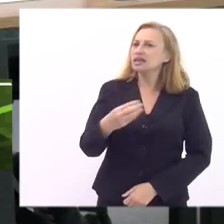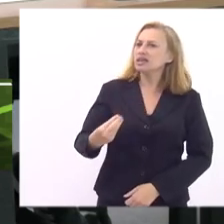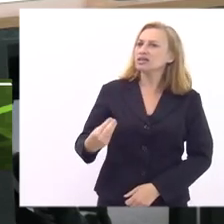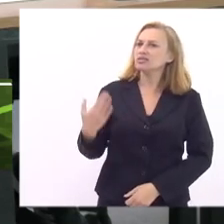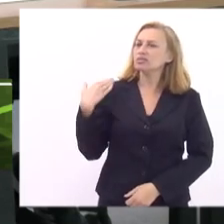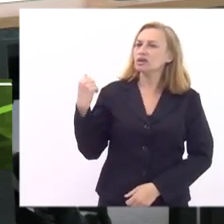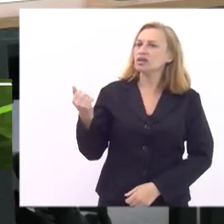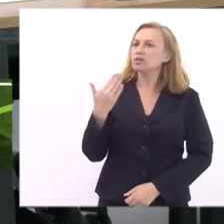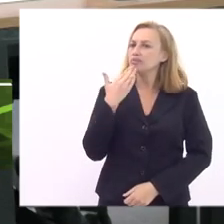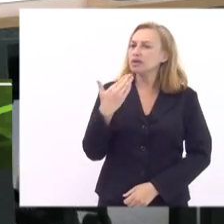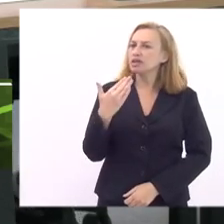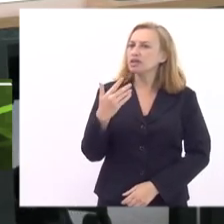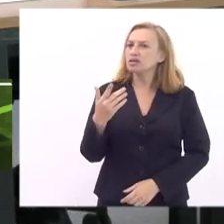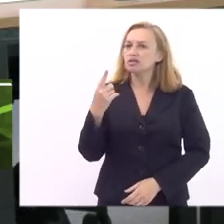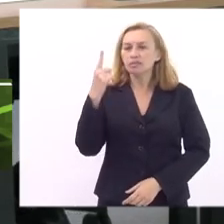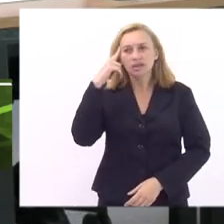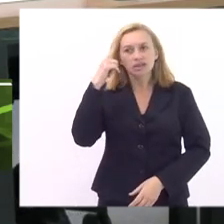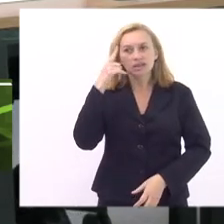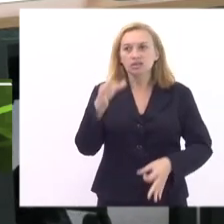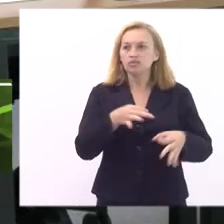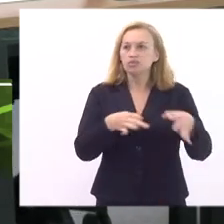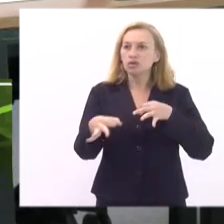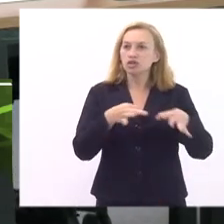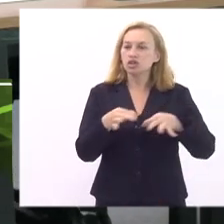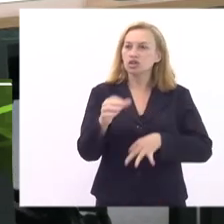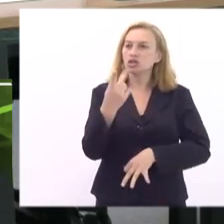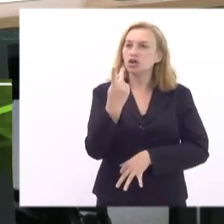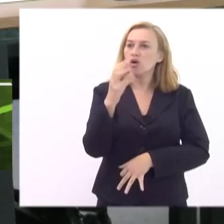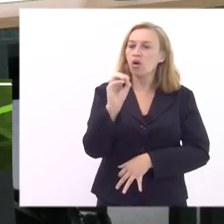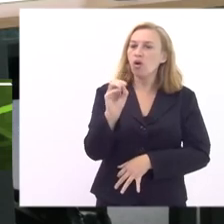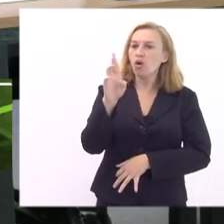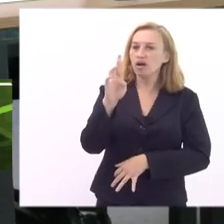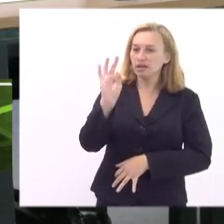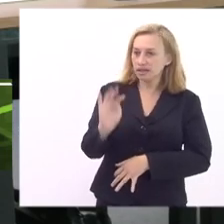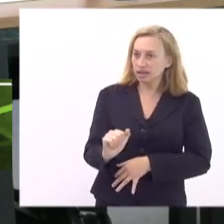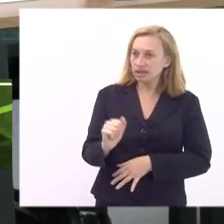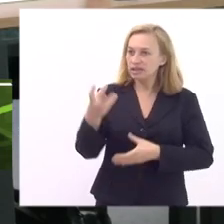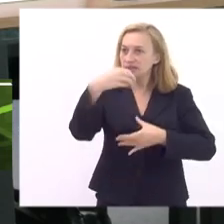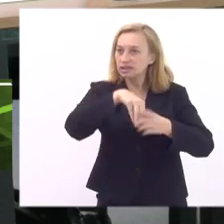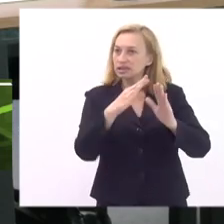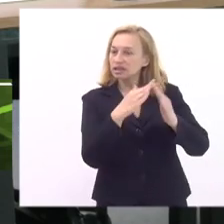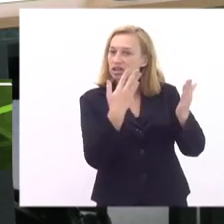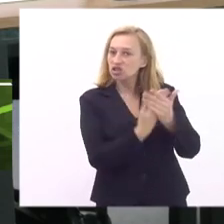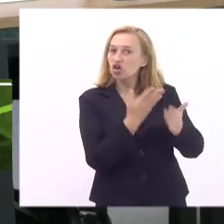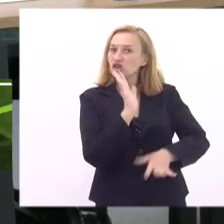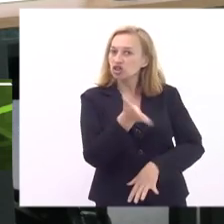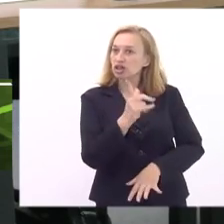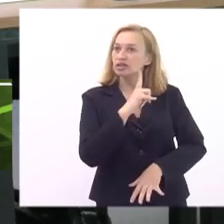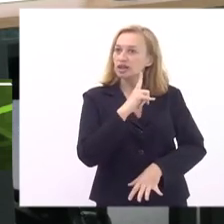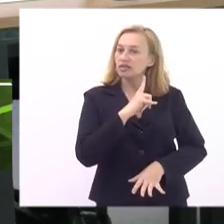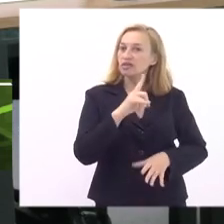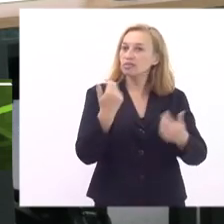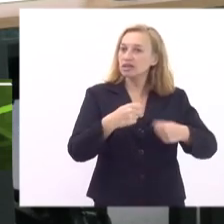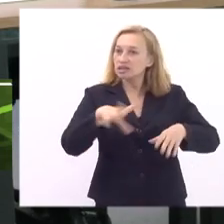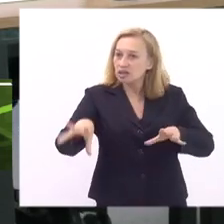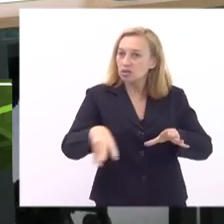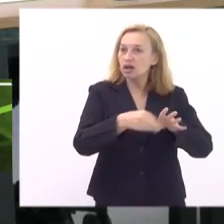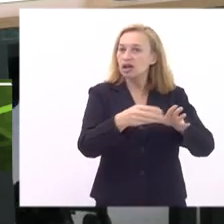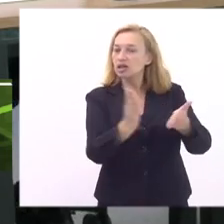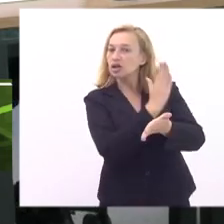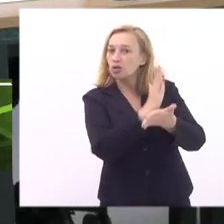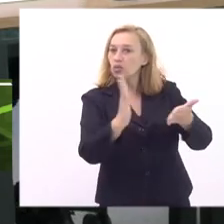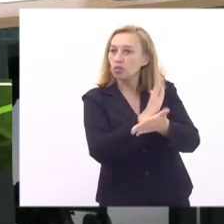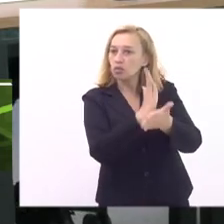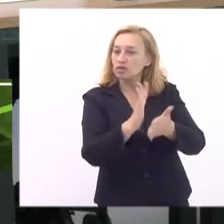que a gente pense um projeto de horta nas escolas que a gente já teve que a gente recentemente tentou inclusive fomentar em algumas unidades escolares